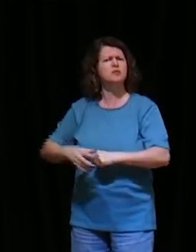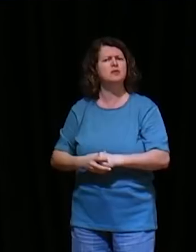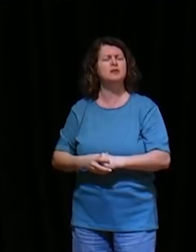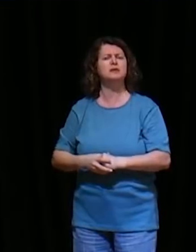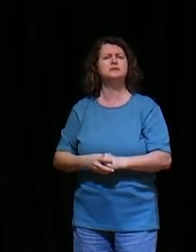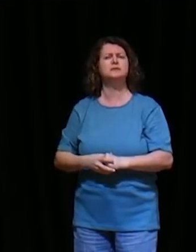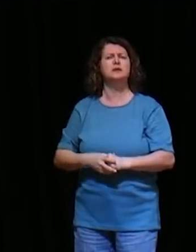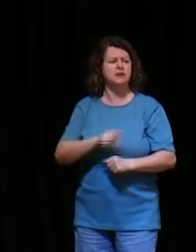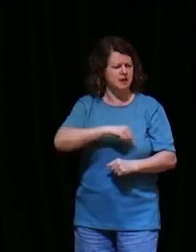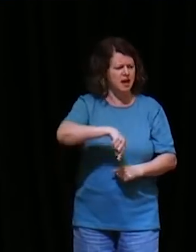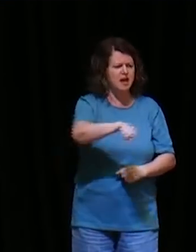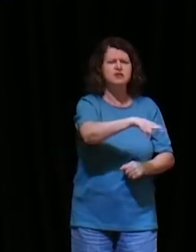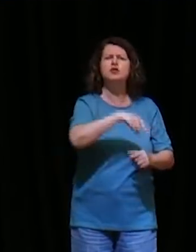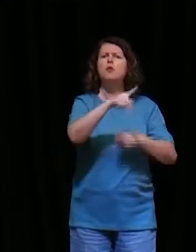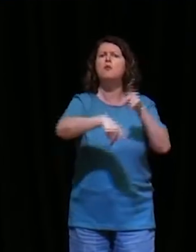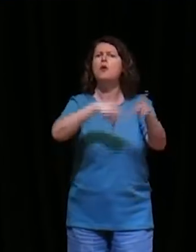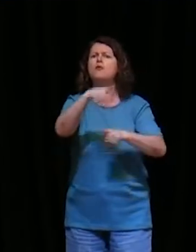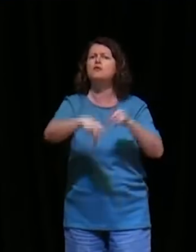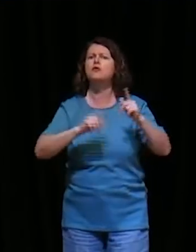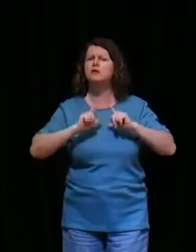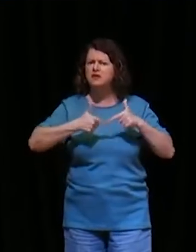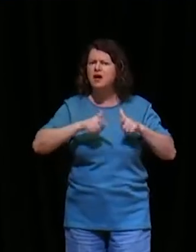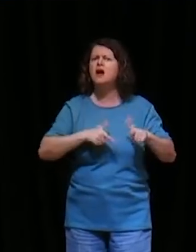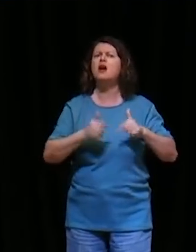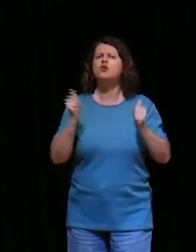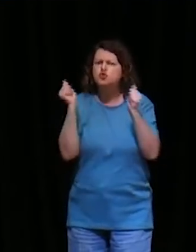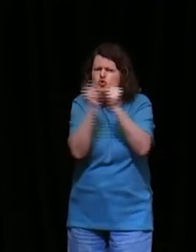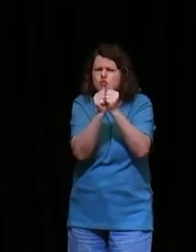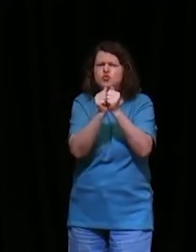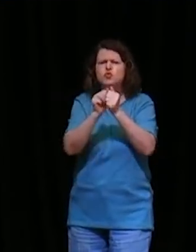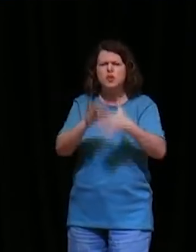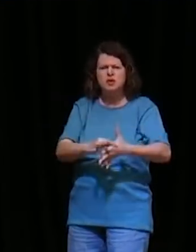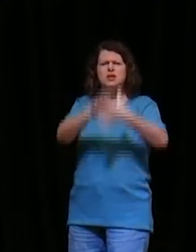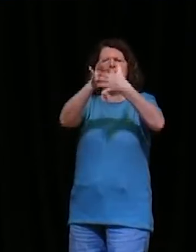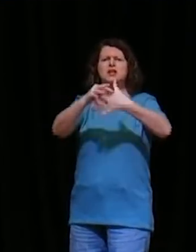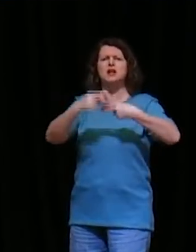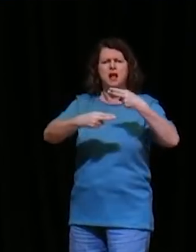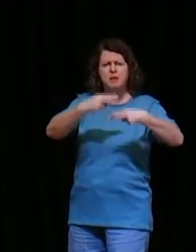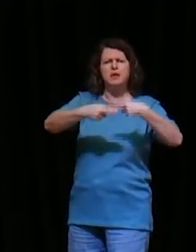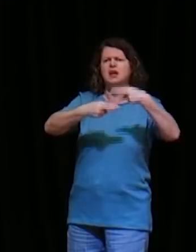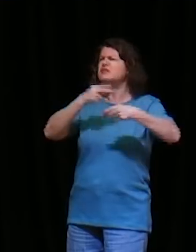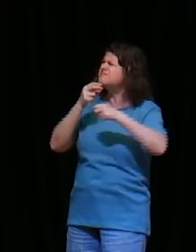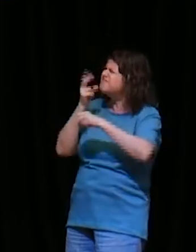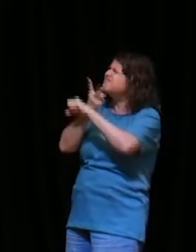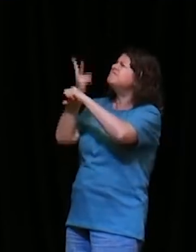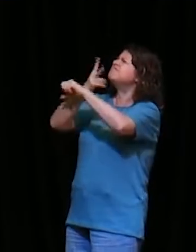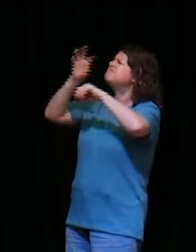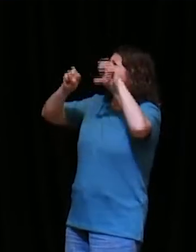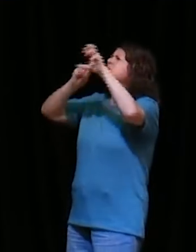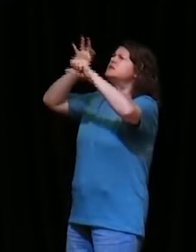assim, Deus, eu quero a proteção do Senhor, porque eles estavam ameaçando de destruir a obra deles, é quando você